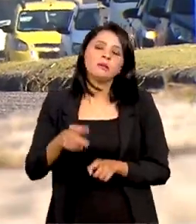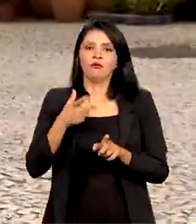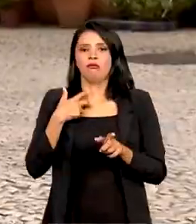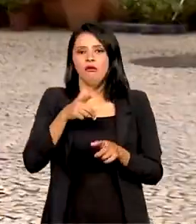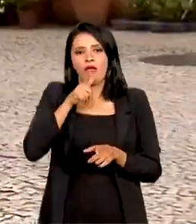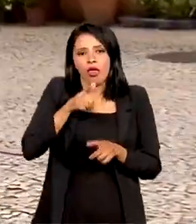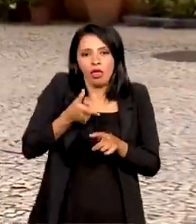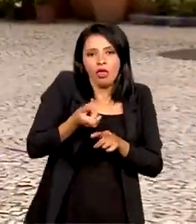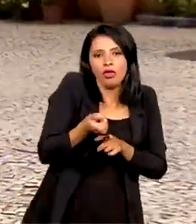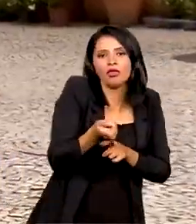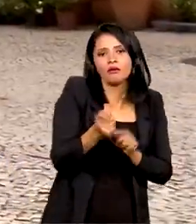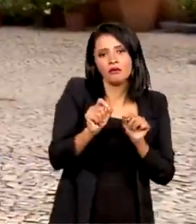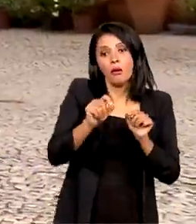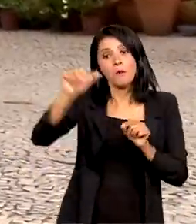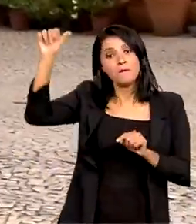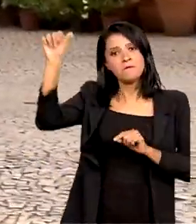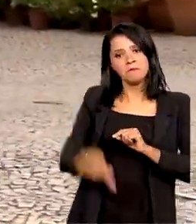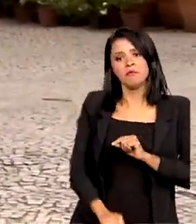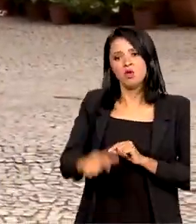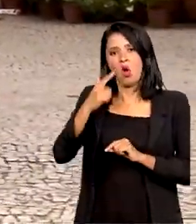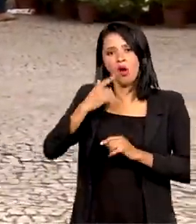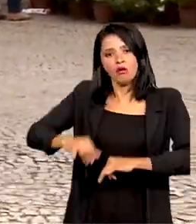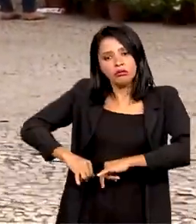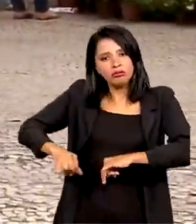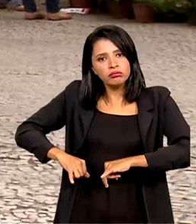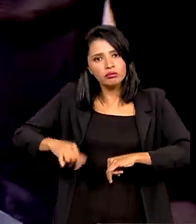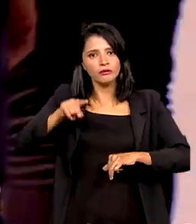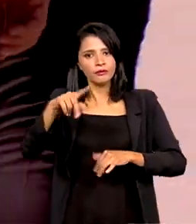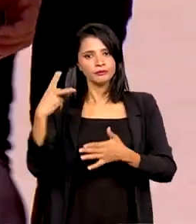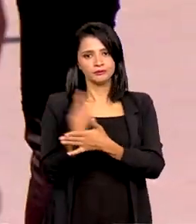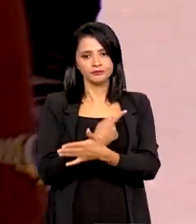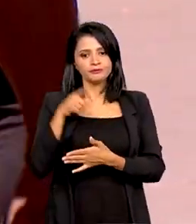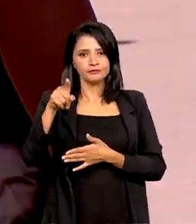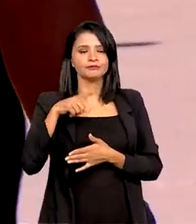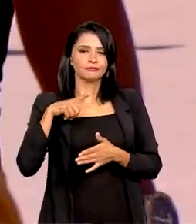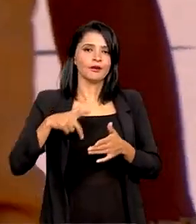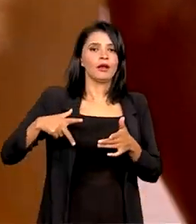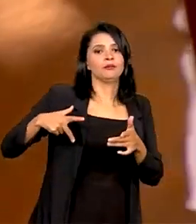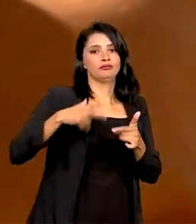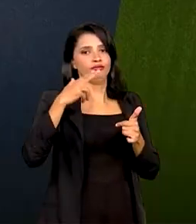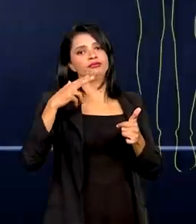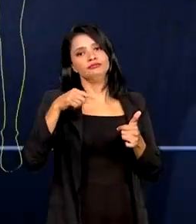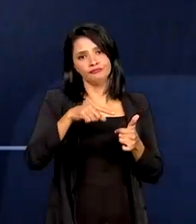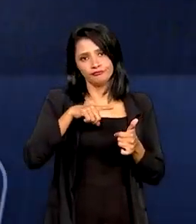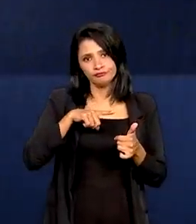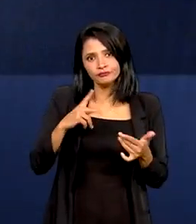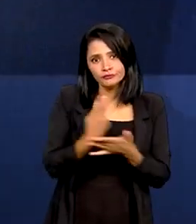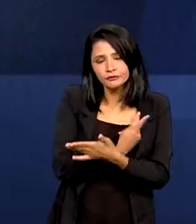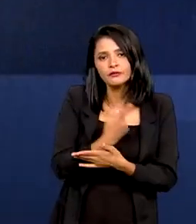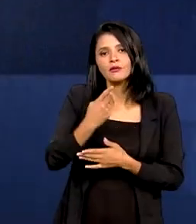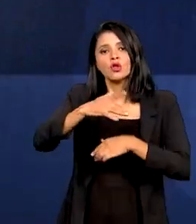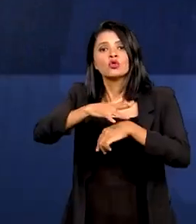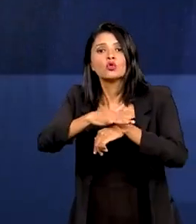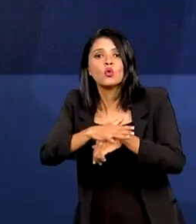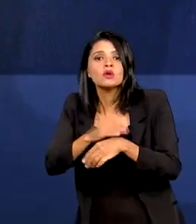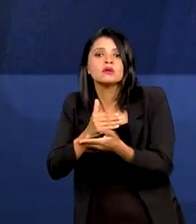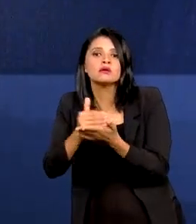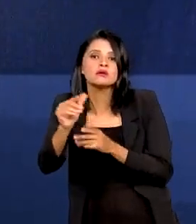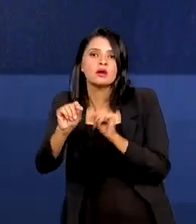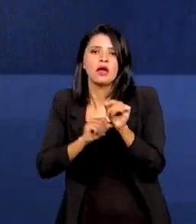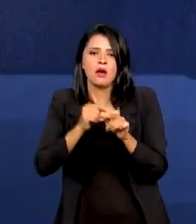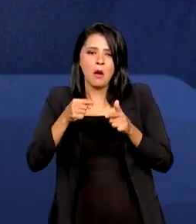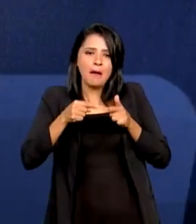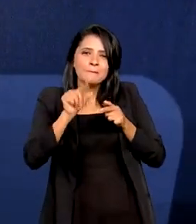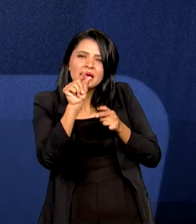pênis, pior é sofrer as consequências dele, a amputação do órgão. A doença começa com uma pequena